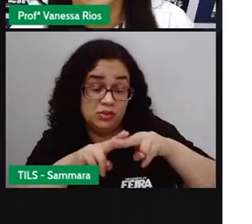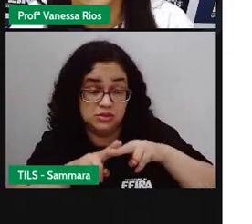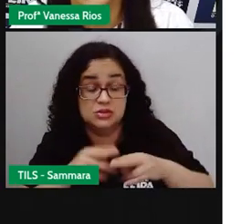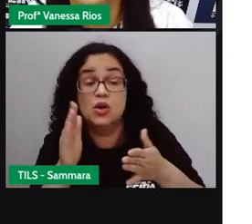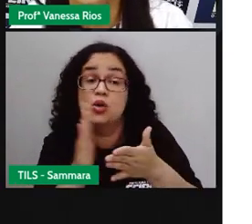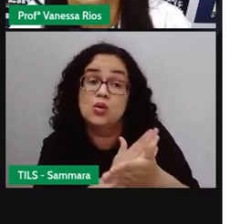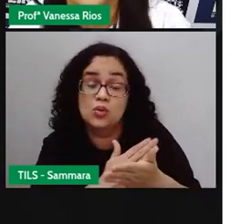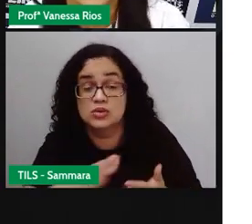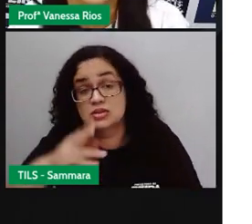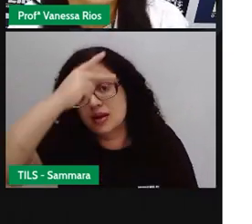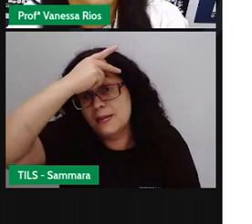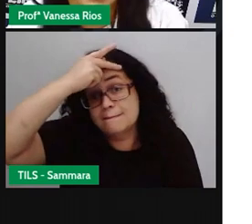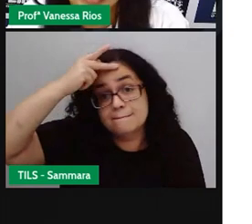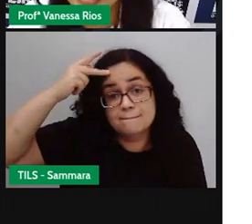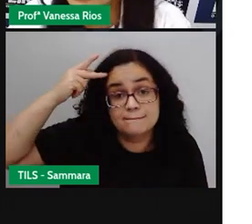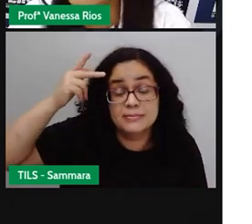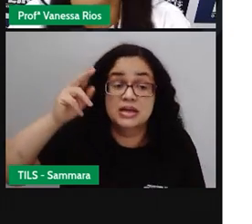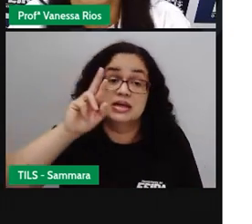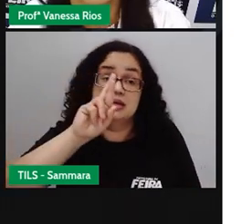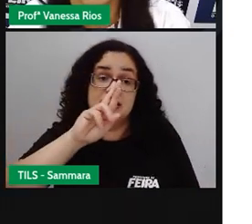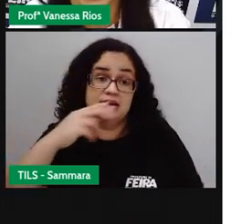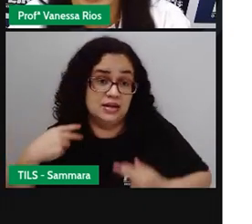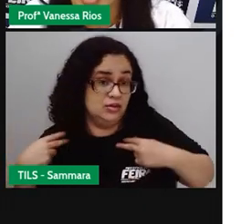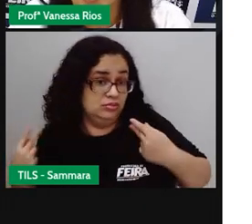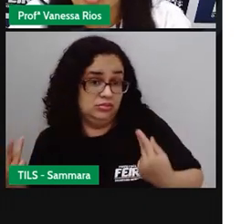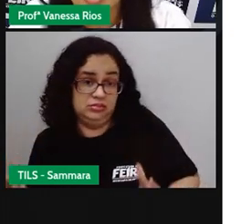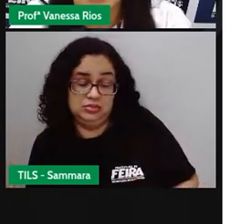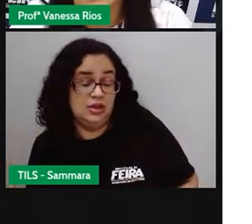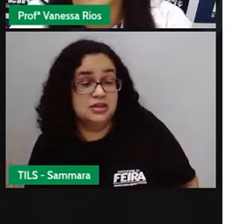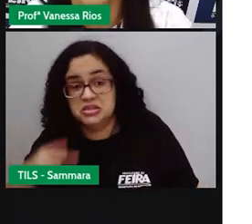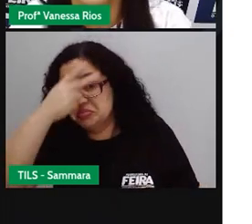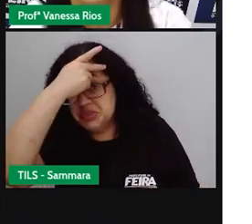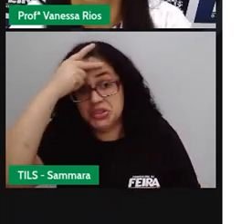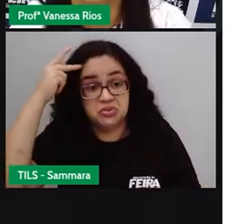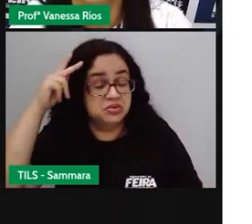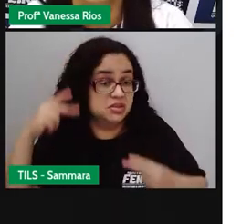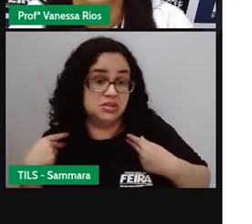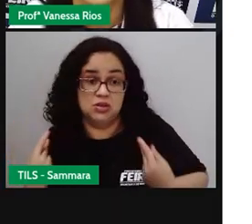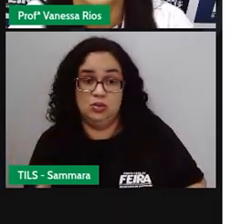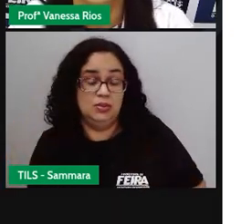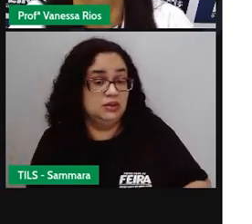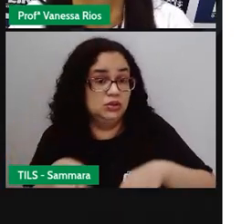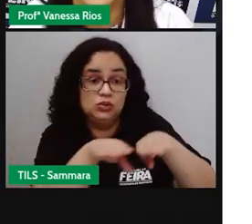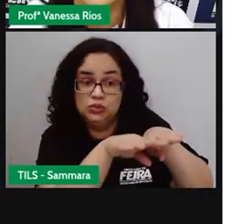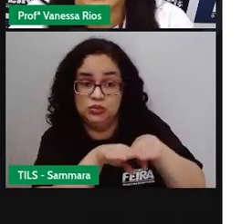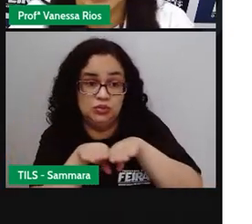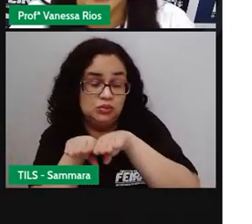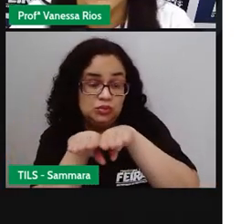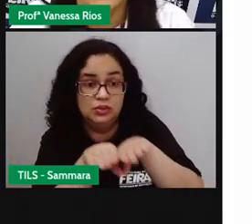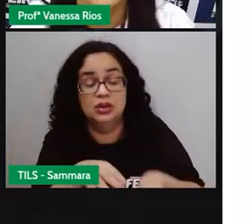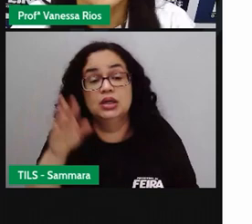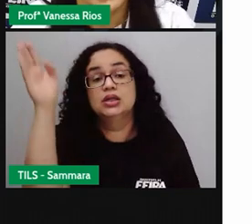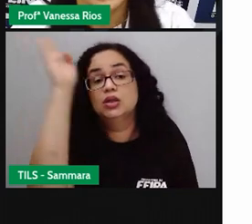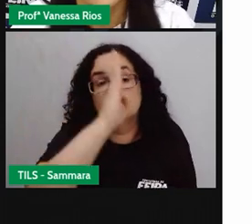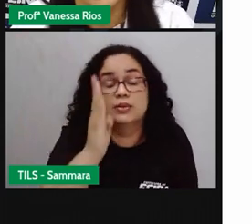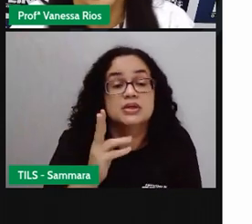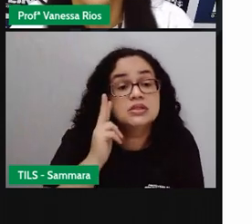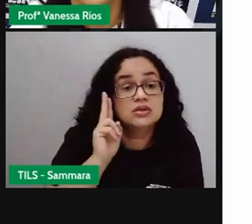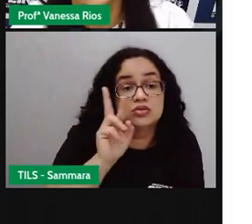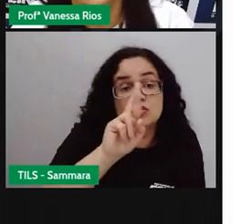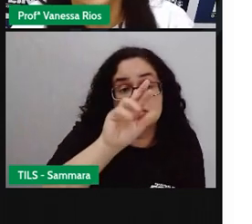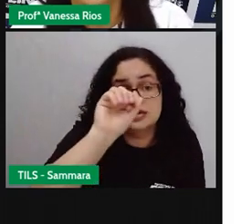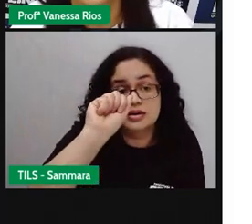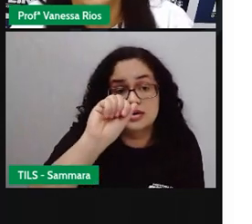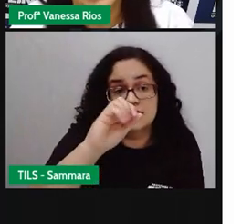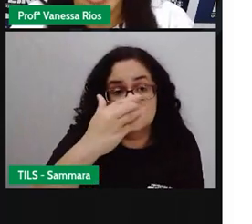pessoas preferem dizer que é a raça humana, que todo mundo, né, é humano, é ser humano. No Brasil, a gente viu que raça